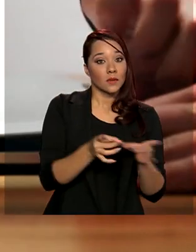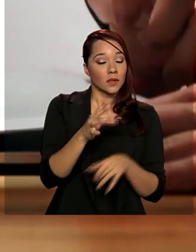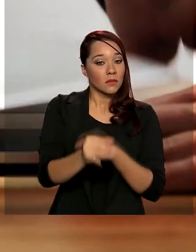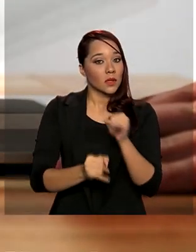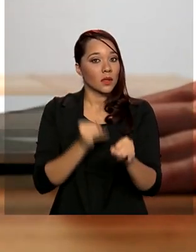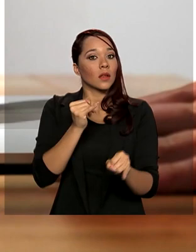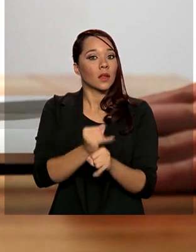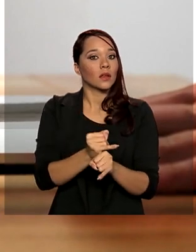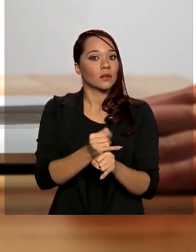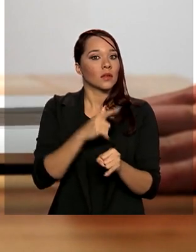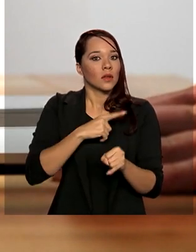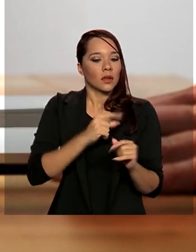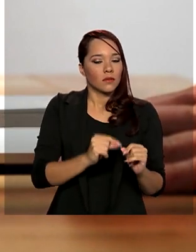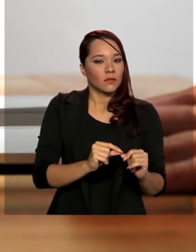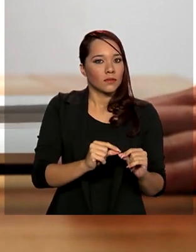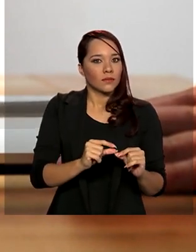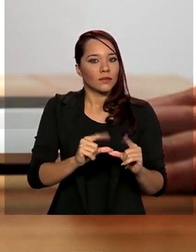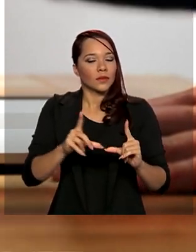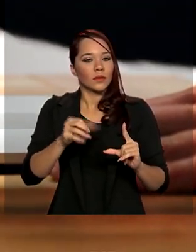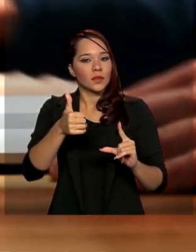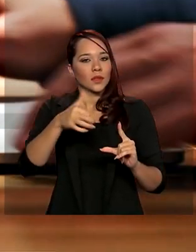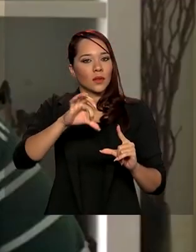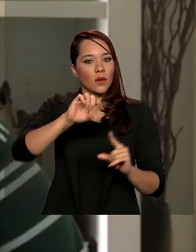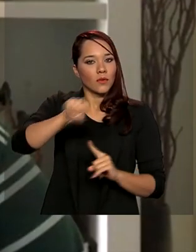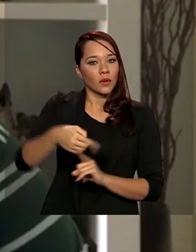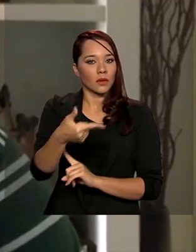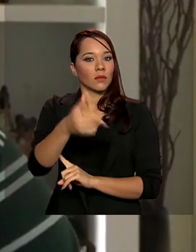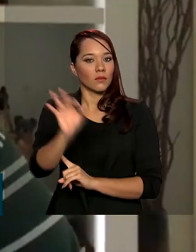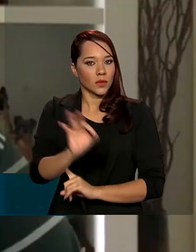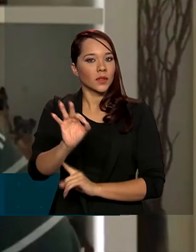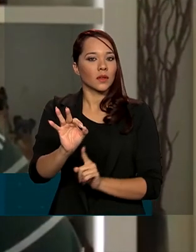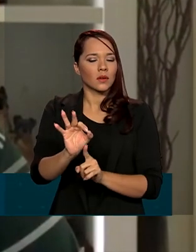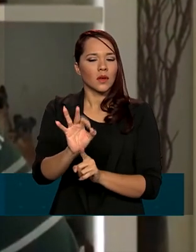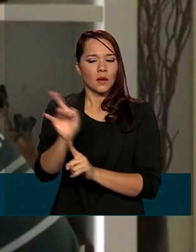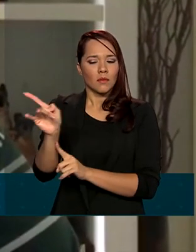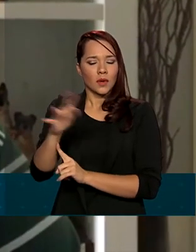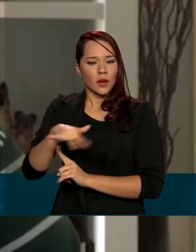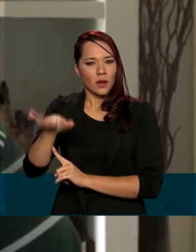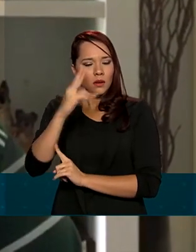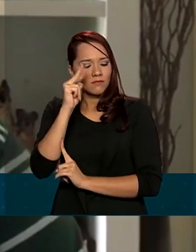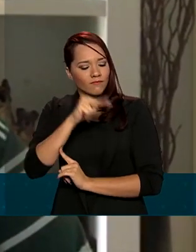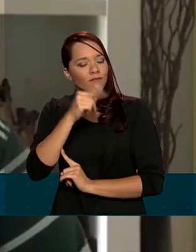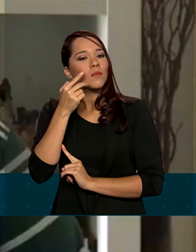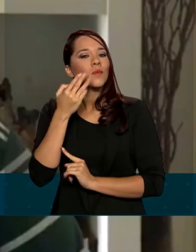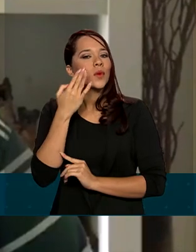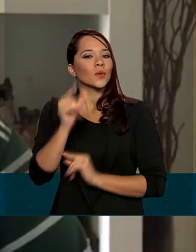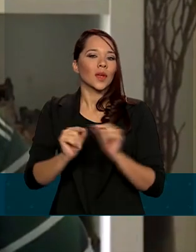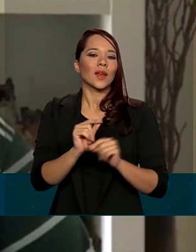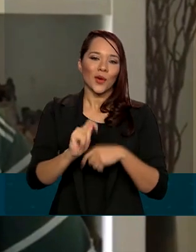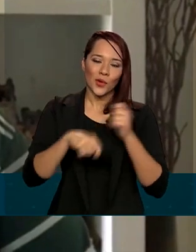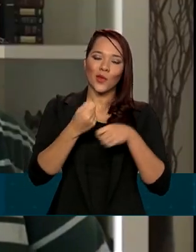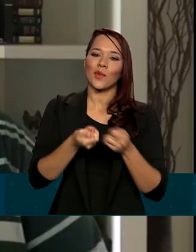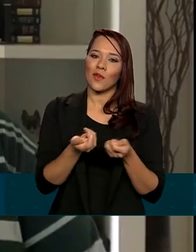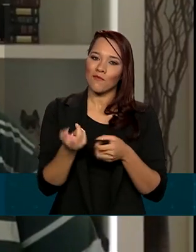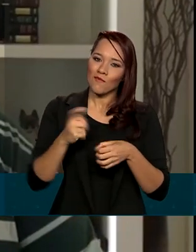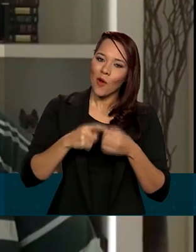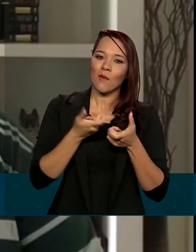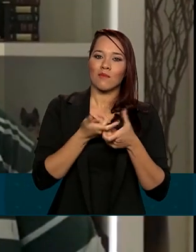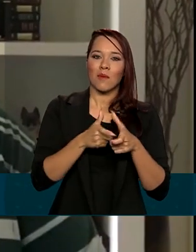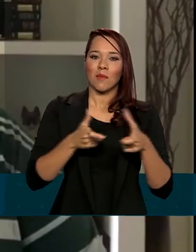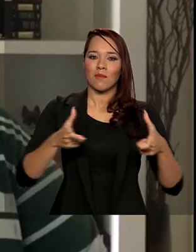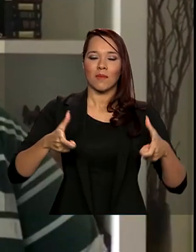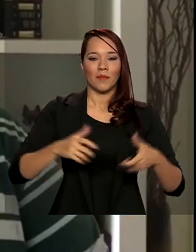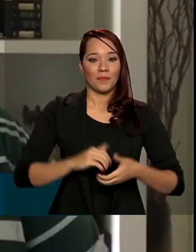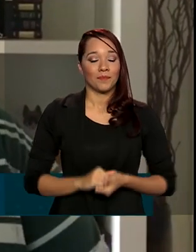tiveram um aumento de 19,2%. Para especialistas, são sinais de reaquecimento da economia. Os números